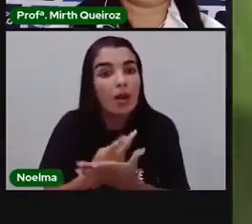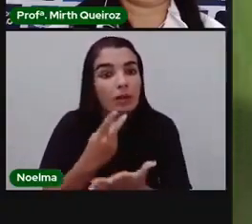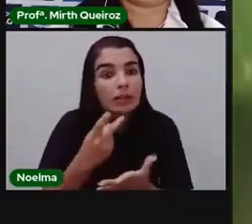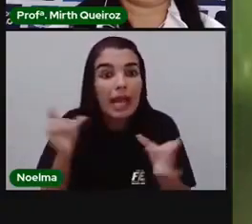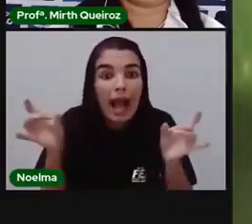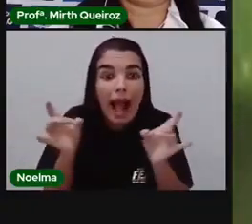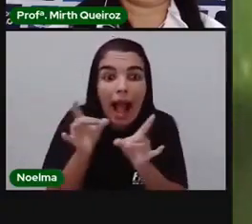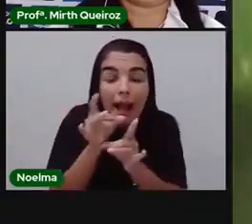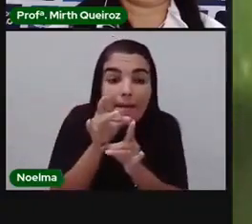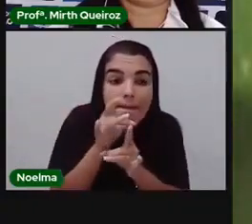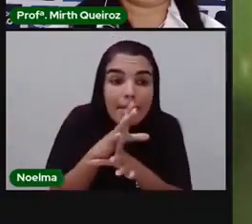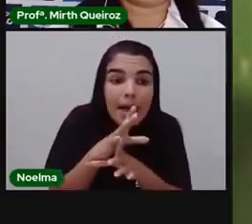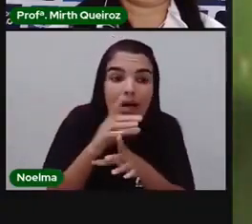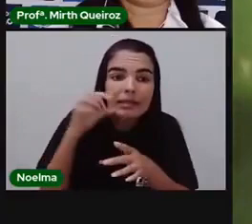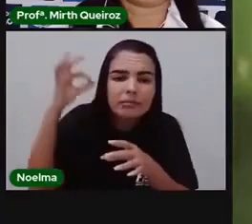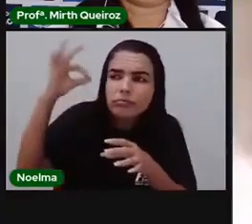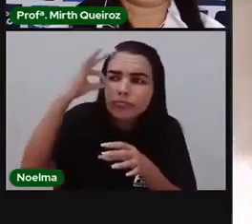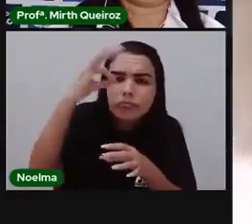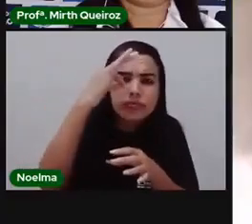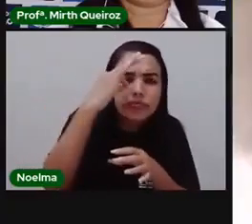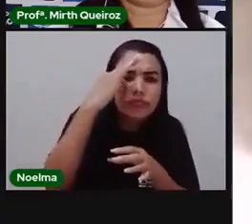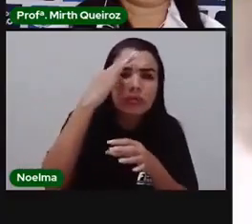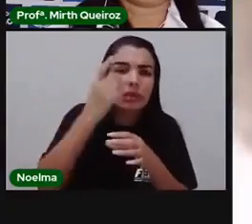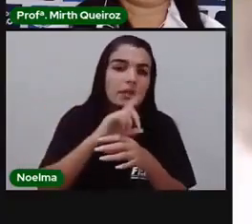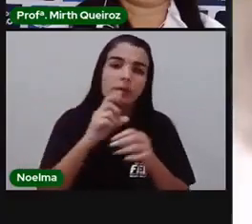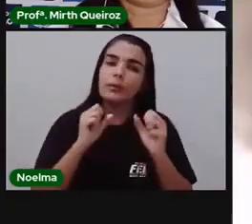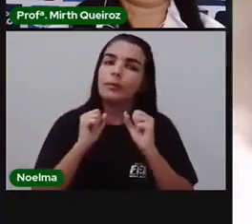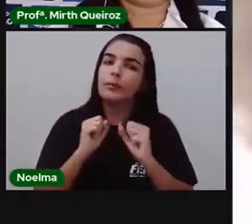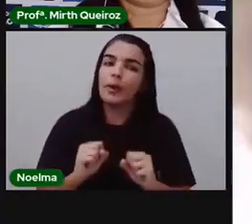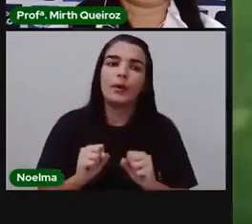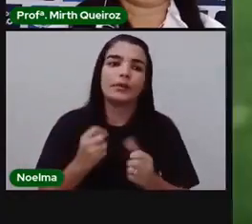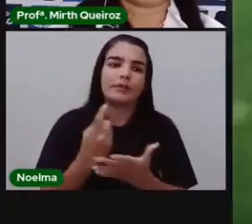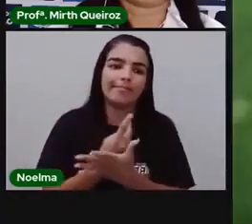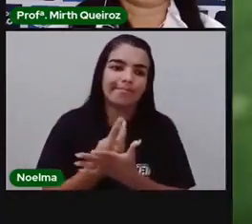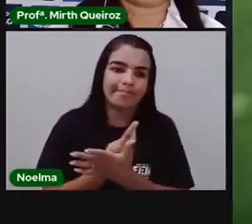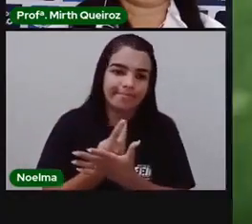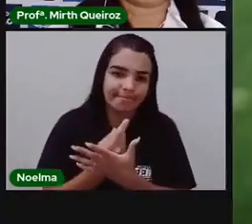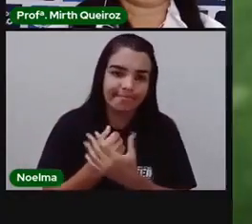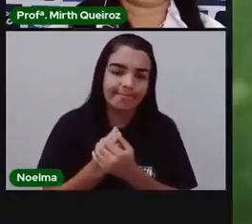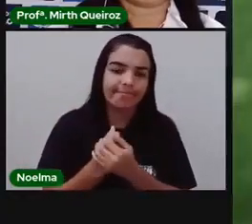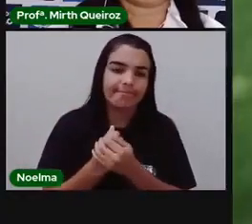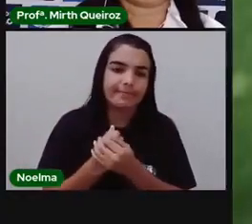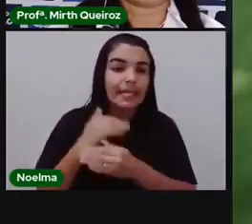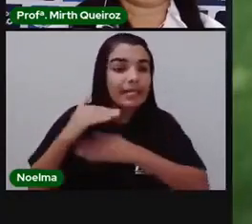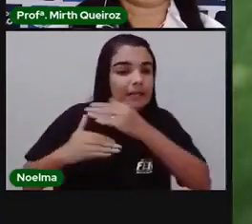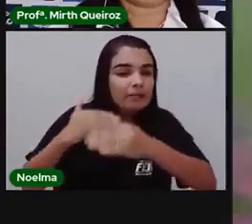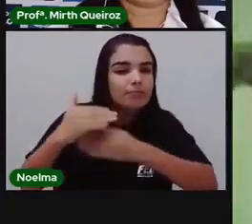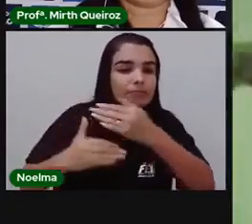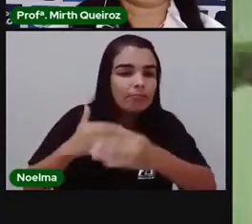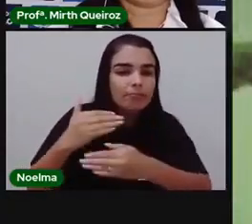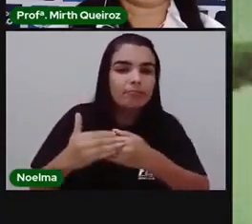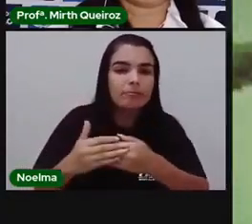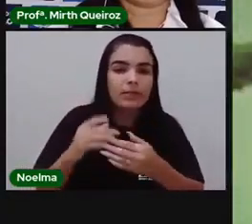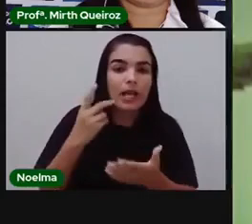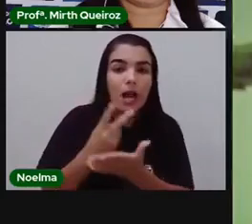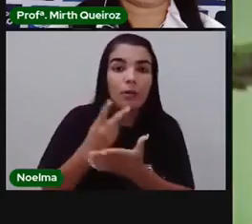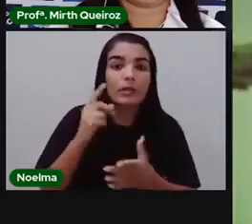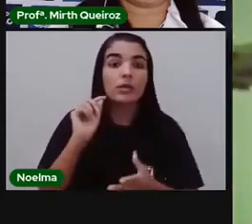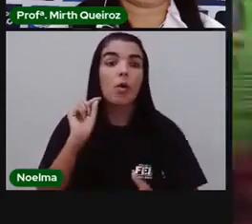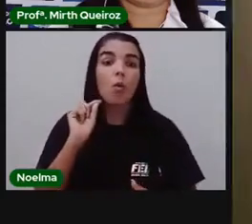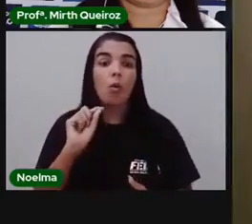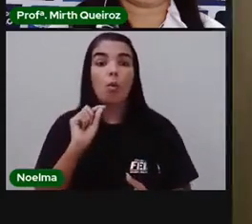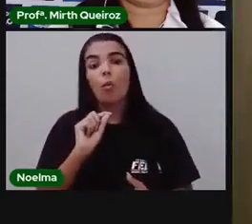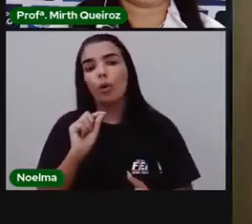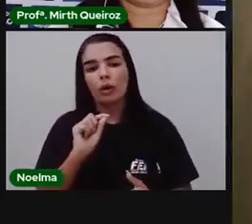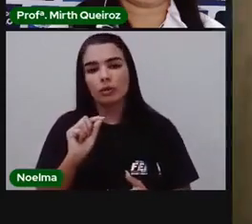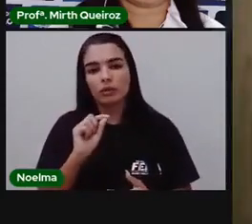inimigos naturais, responsáveis em conter as pragas de um ecossistema. Consequentemente, ocorreria uma grande deflagração da praga.